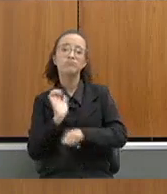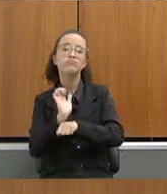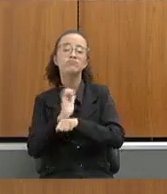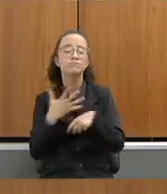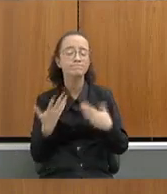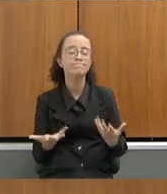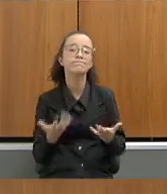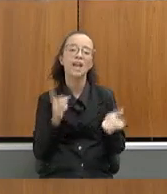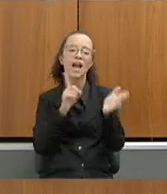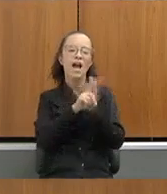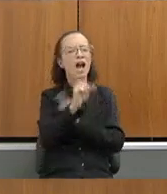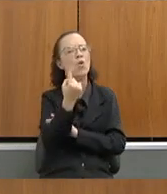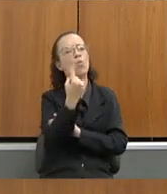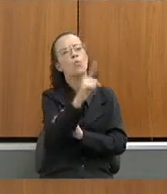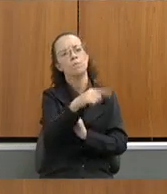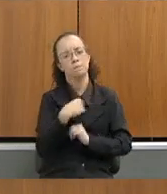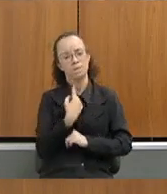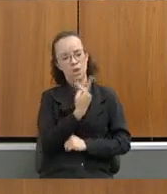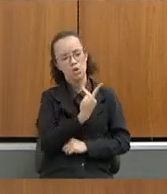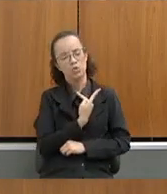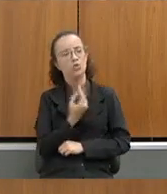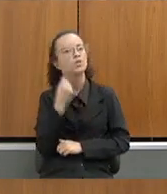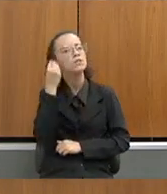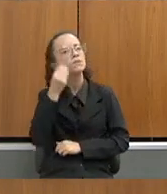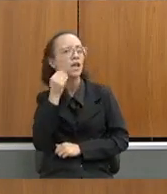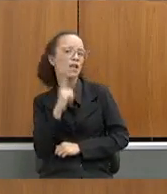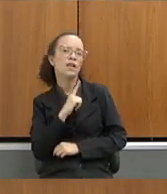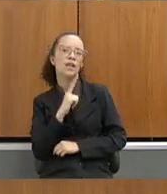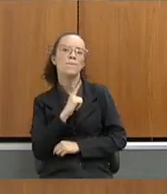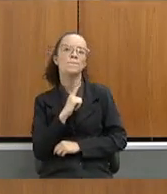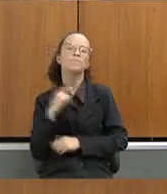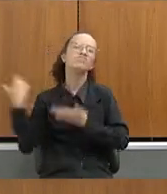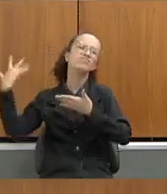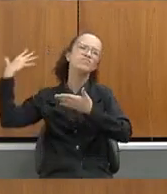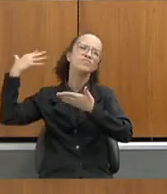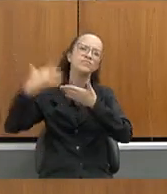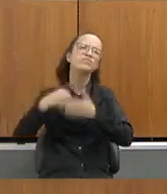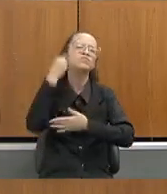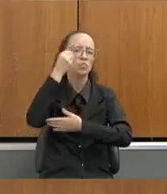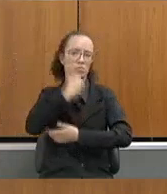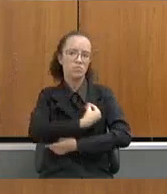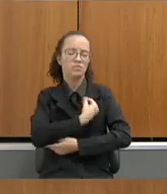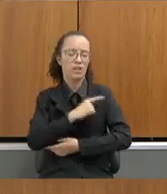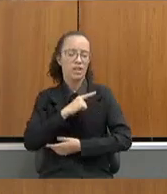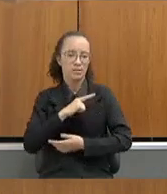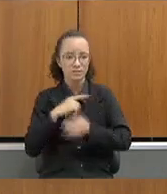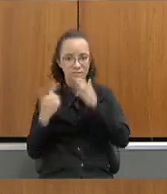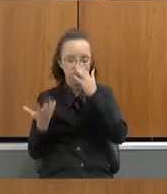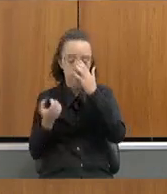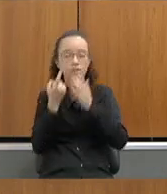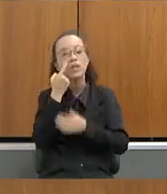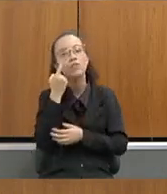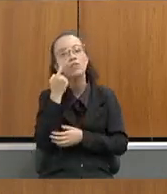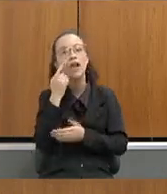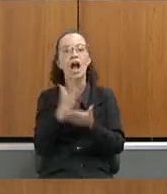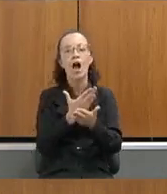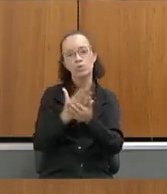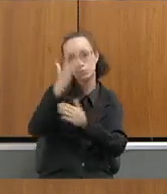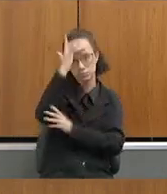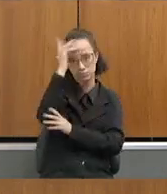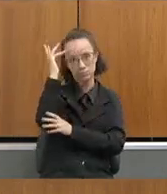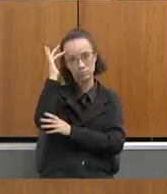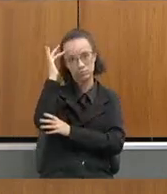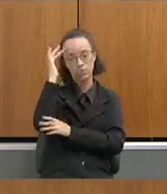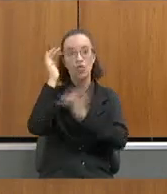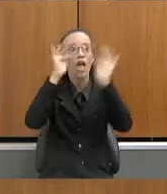baseado, nós dois temos experiência na rede estadual, trajetórias e experiência. Eu vi aqui, o pessoal ficou muito feliz